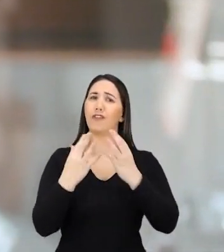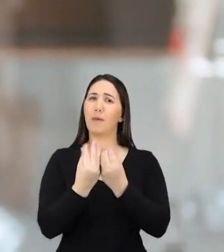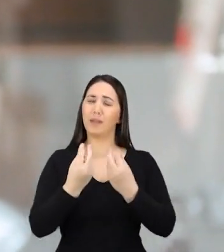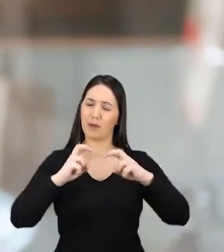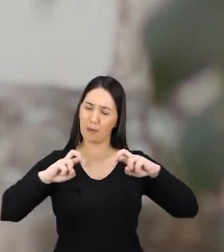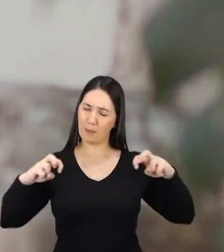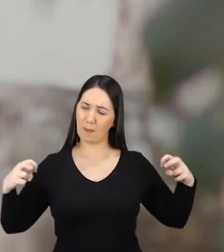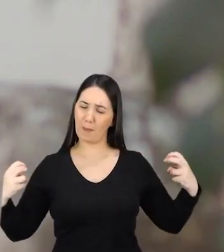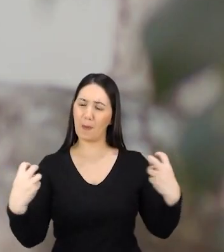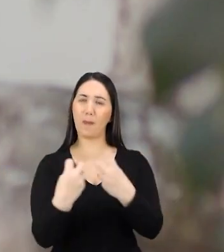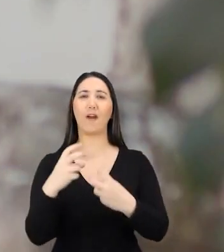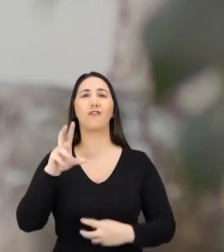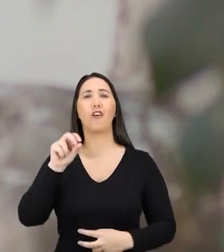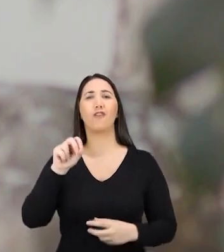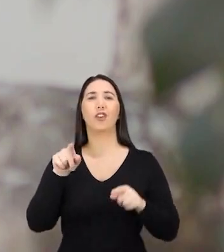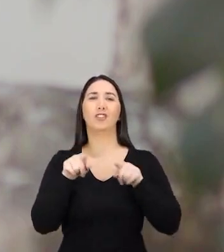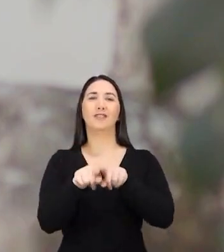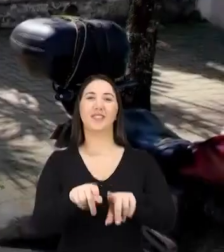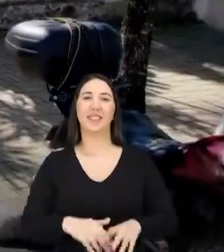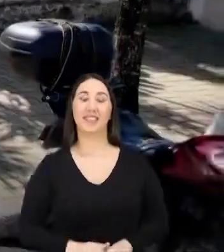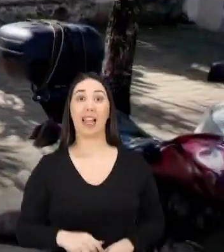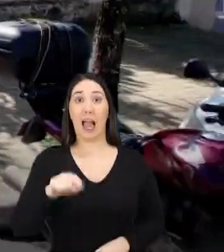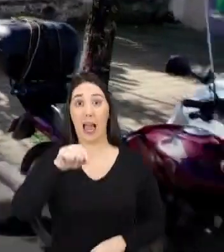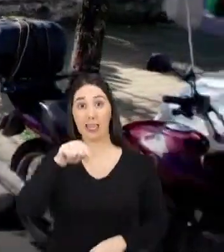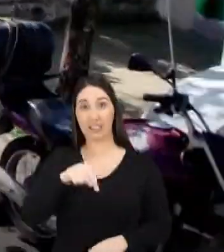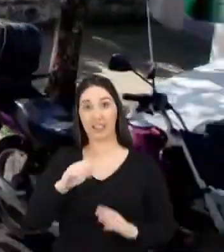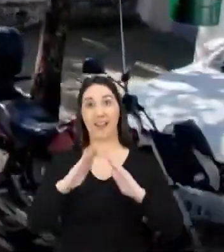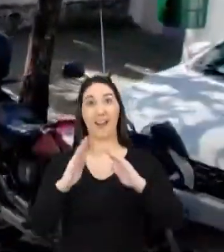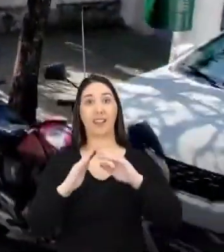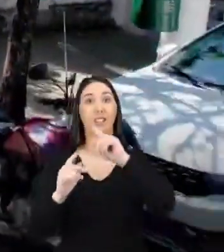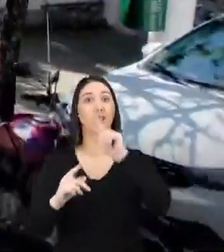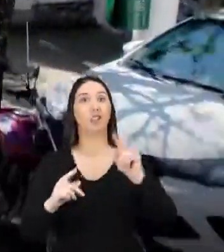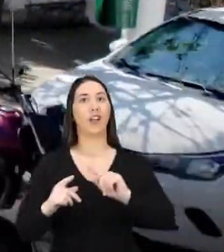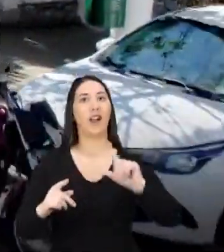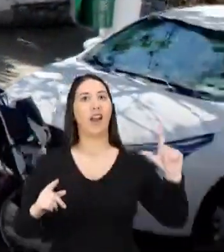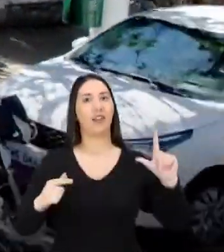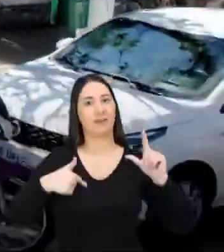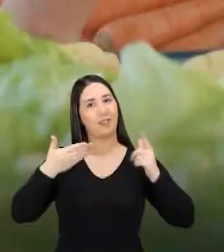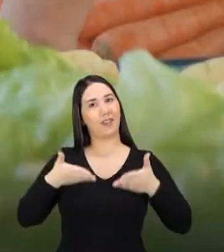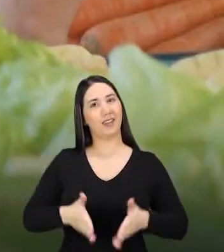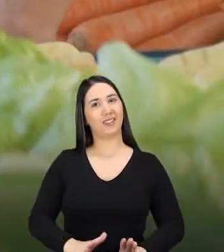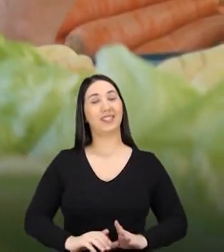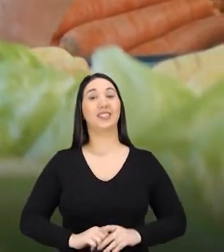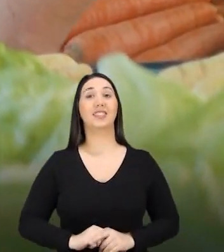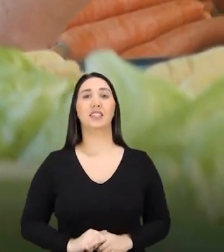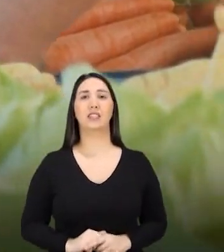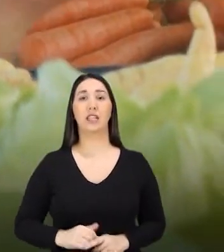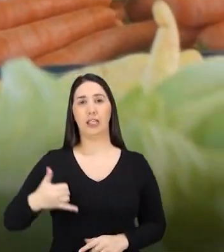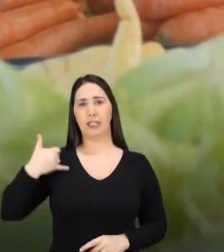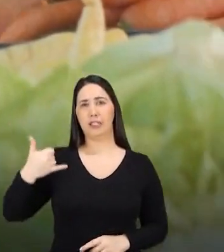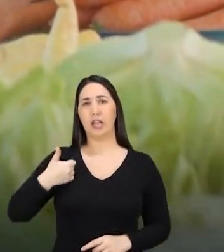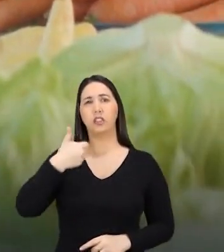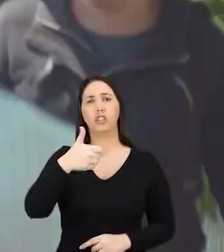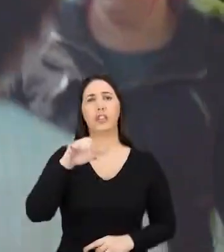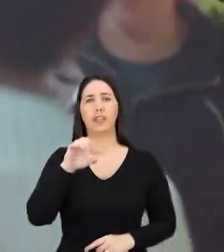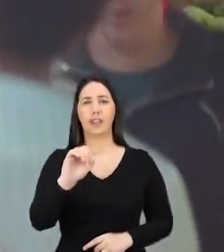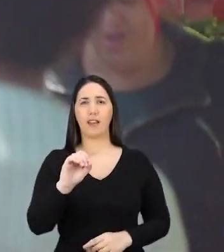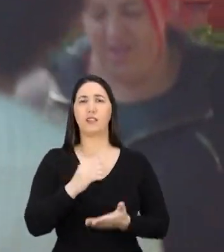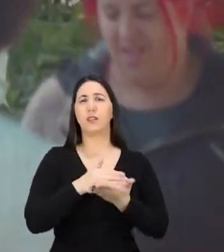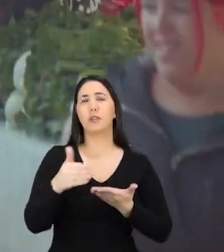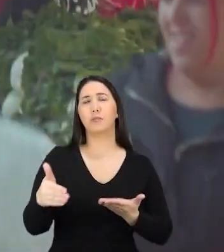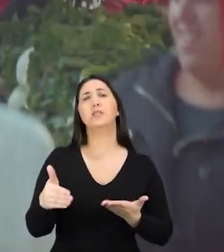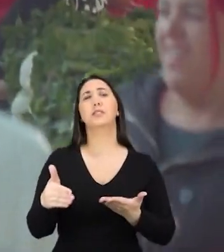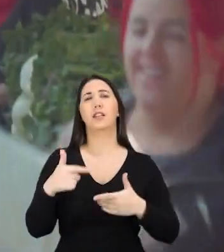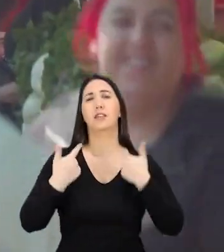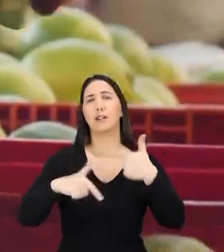em torno dela. Foi nessa casa aqui, na Zona Leste, no Tatapé, que eu nasci. E ali, eu com 10 anos, eu